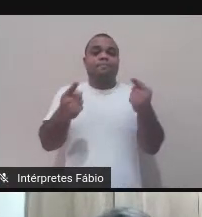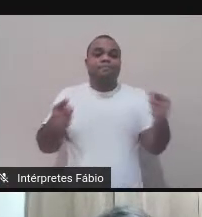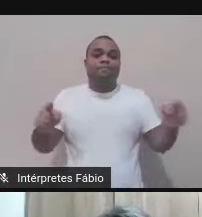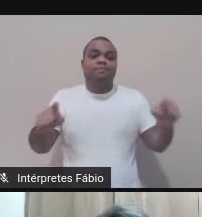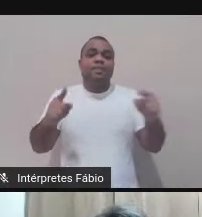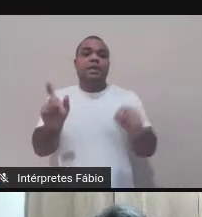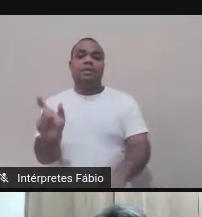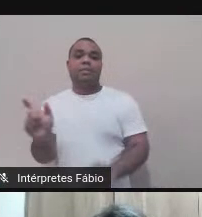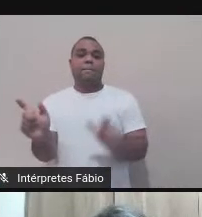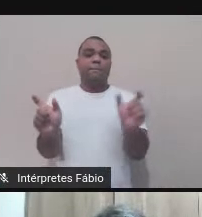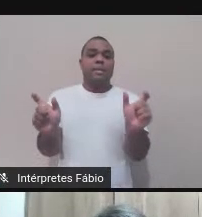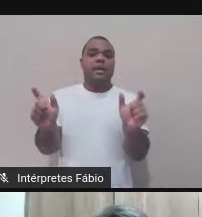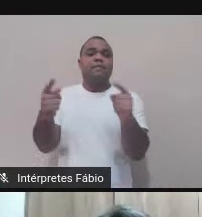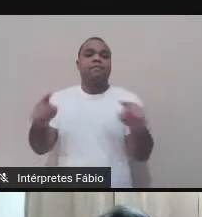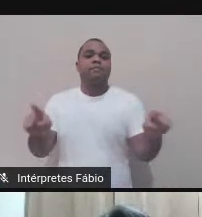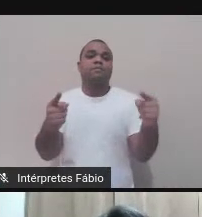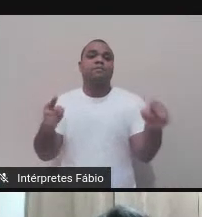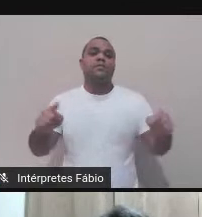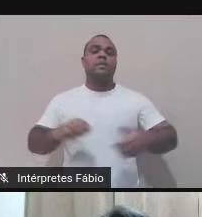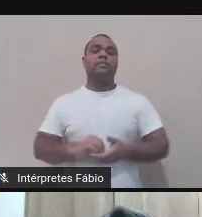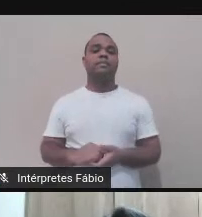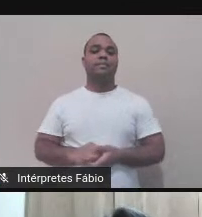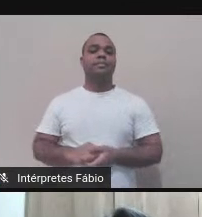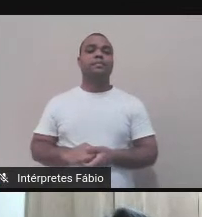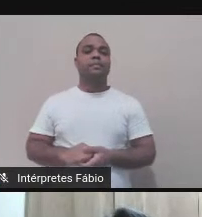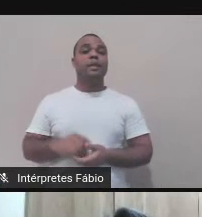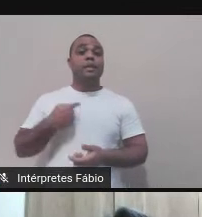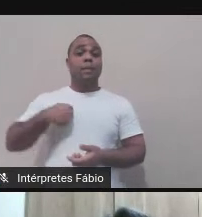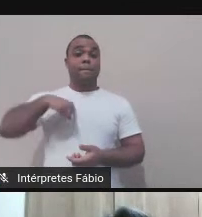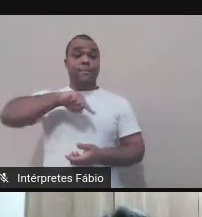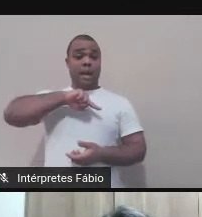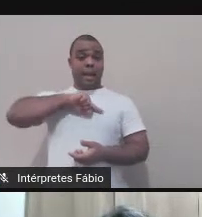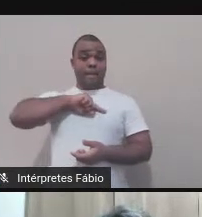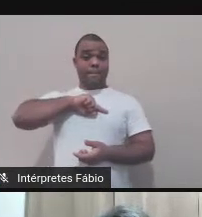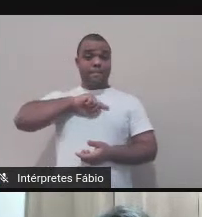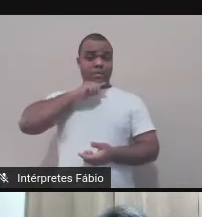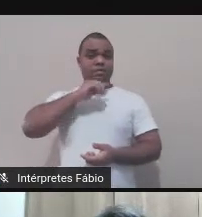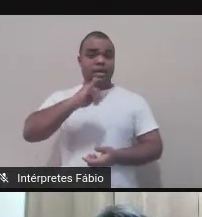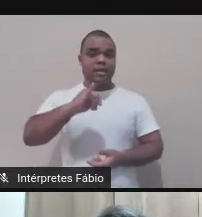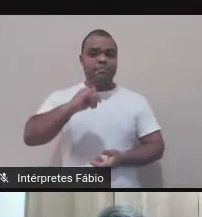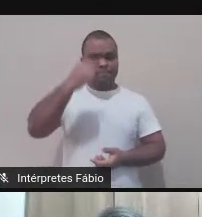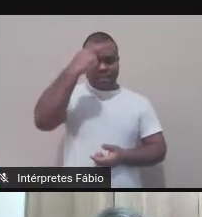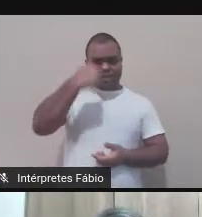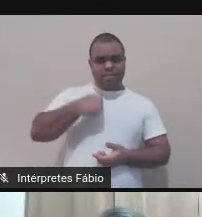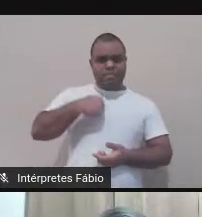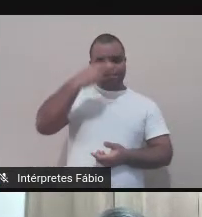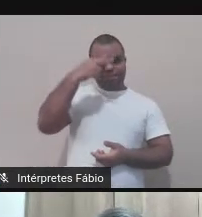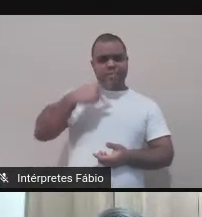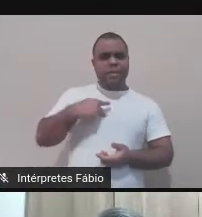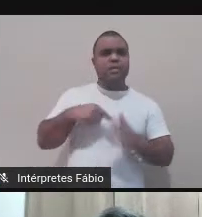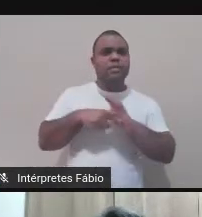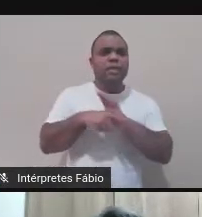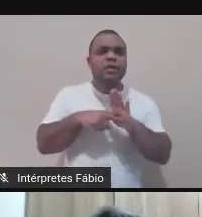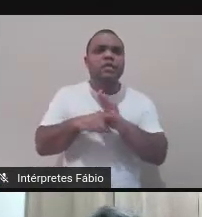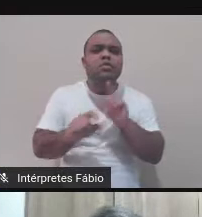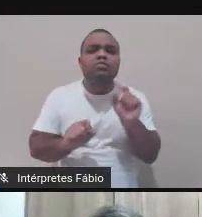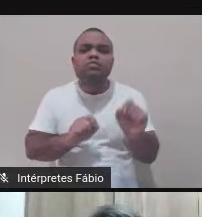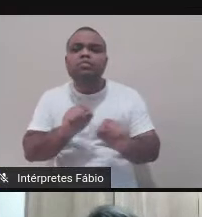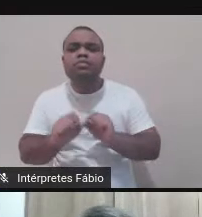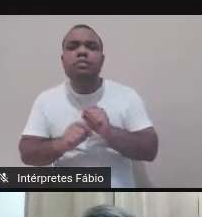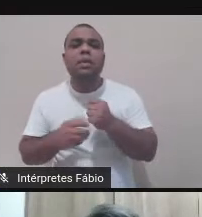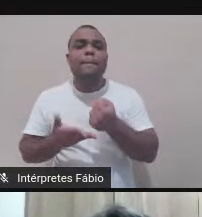Então, as minhas pesquisas, né, como eu falei do meu pós-doutorado, sobre essa ponte da